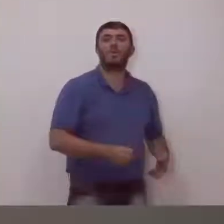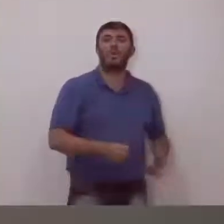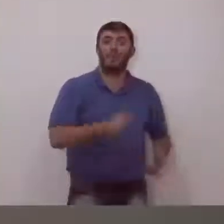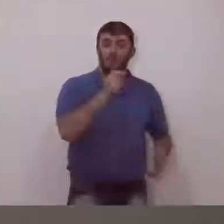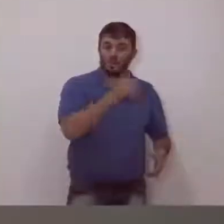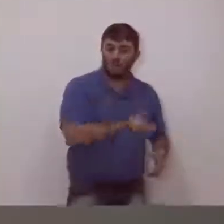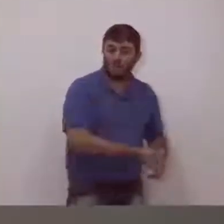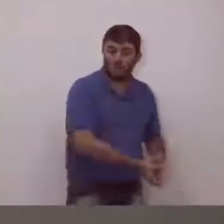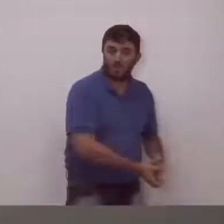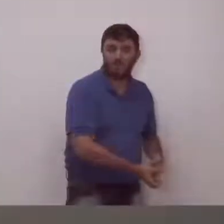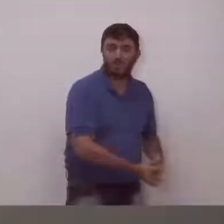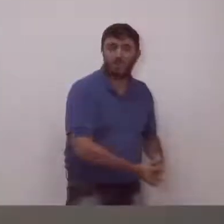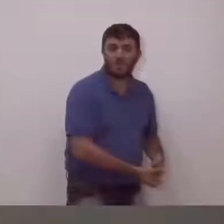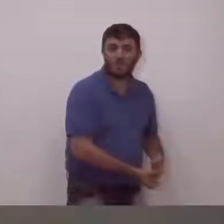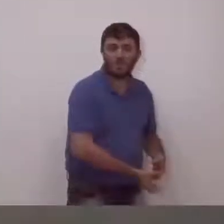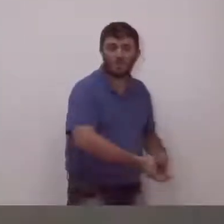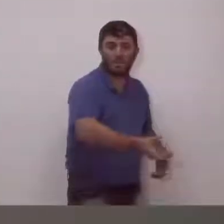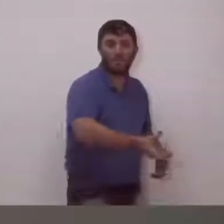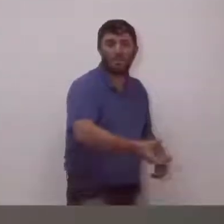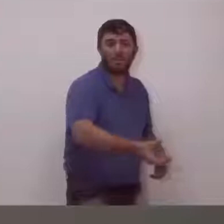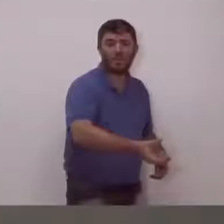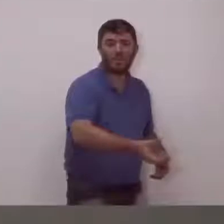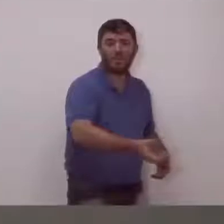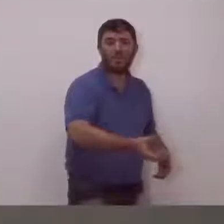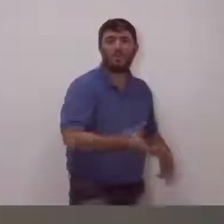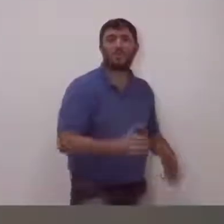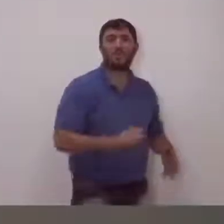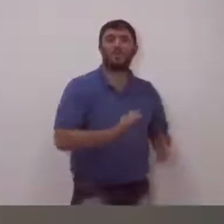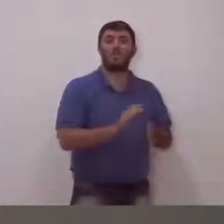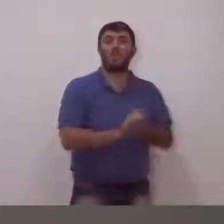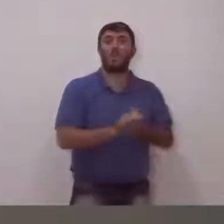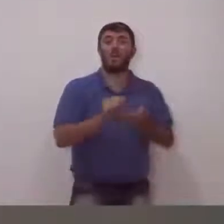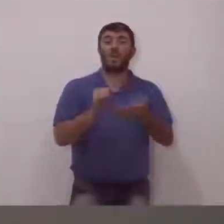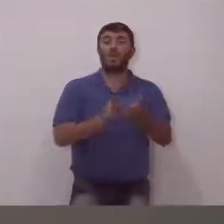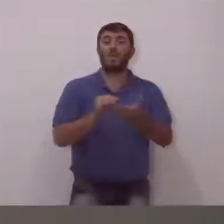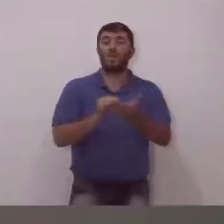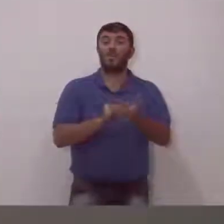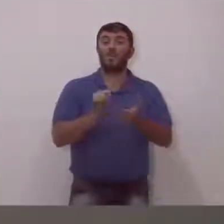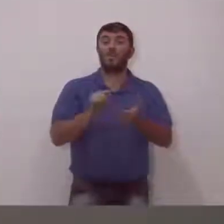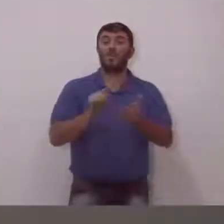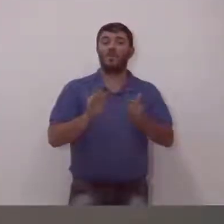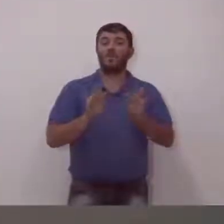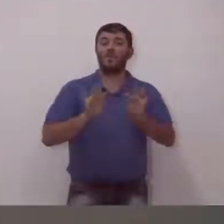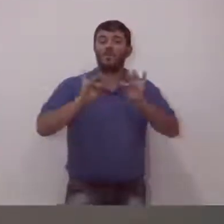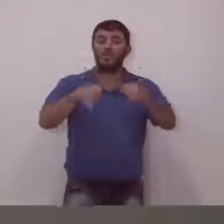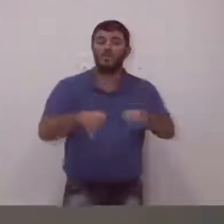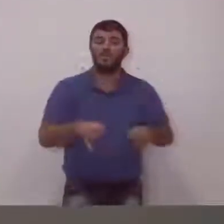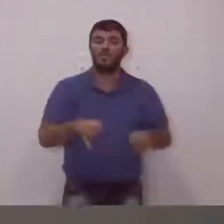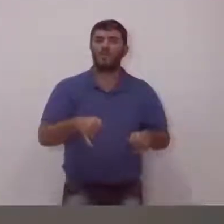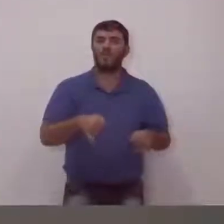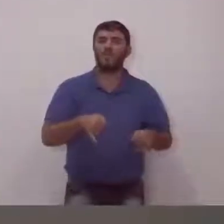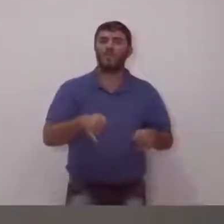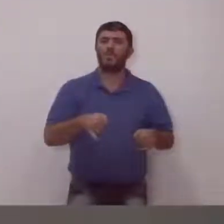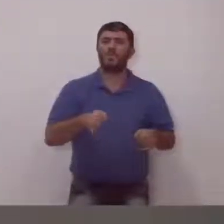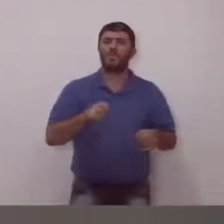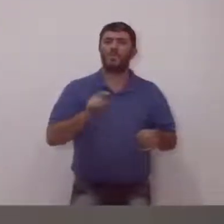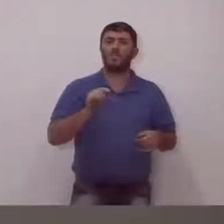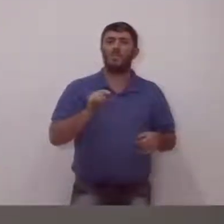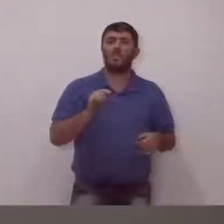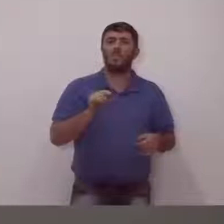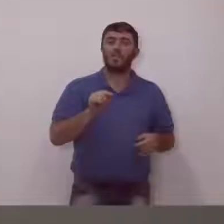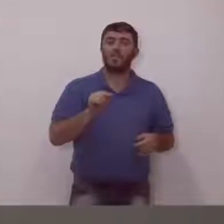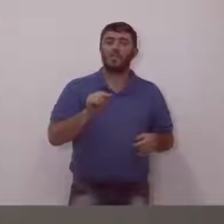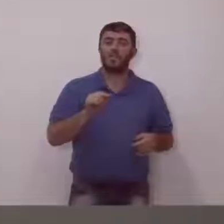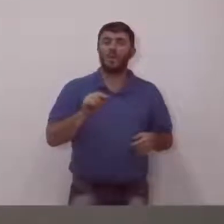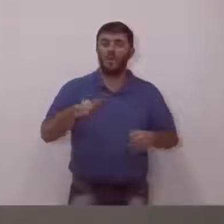esgoto ali no Distrito Industrial, está passando ali, faltando finalizar algumas, passando embaixo da Melhado Campos, para